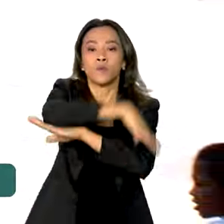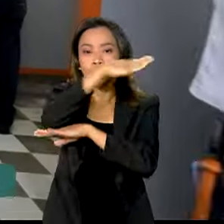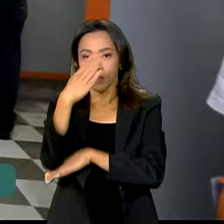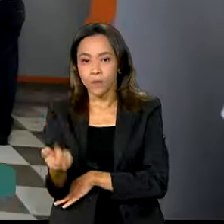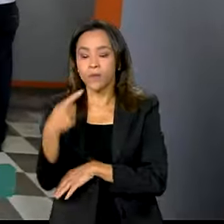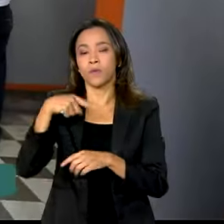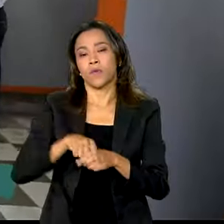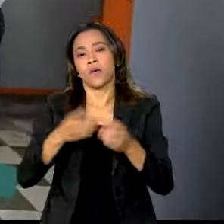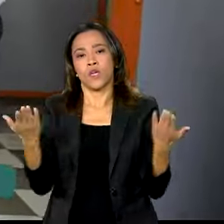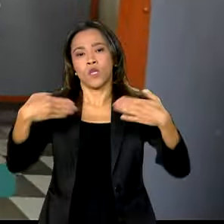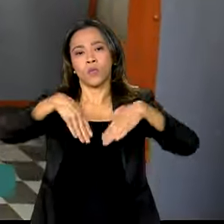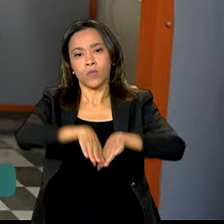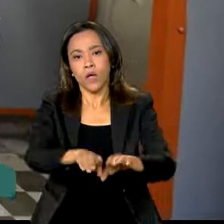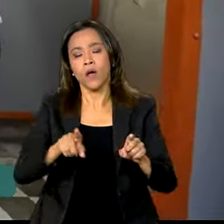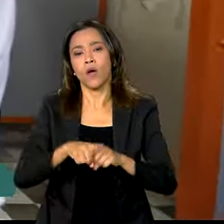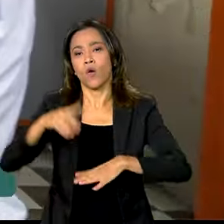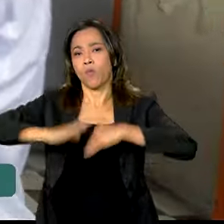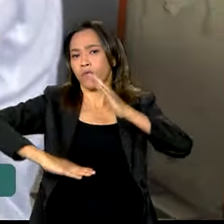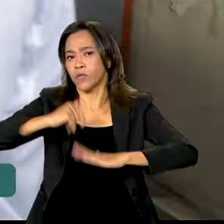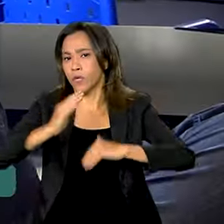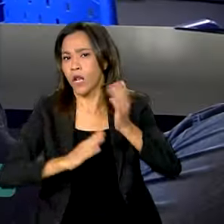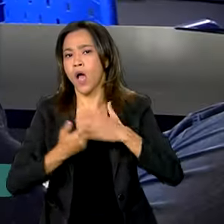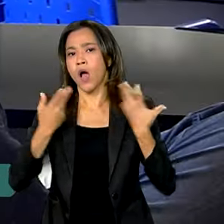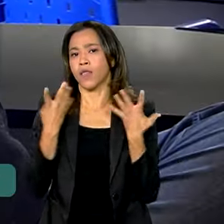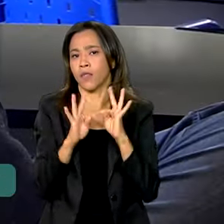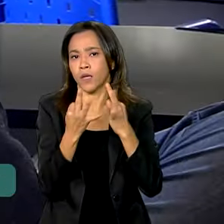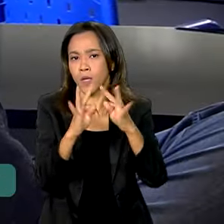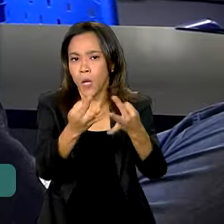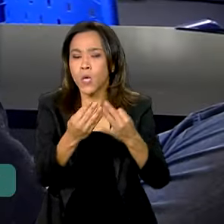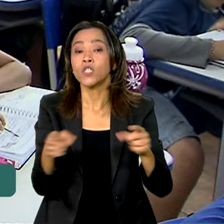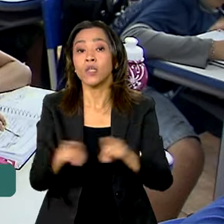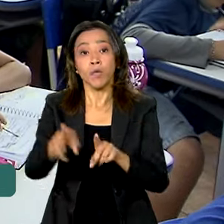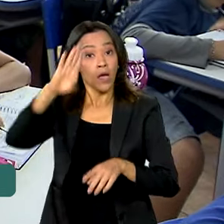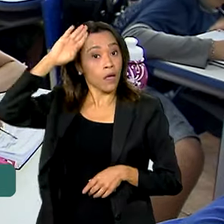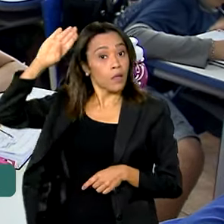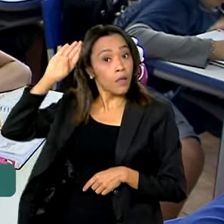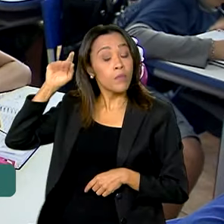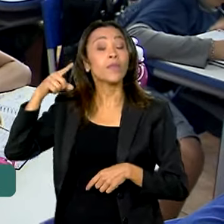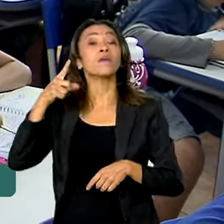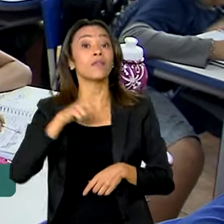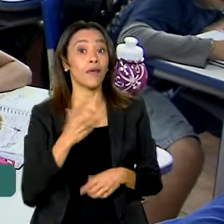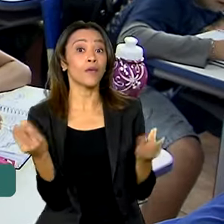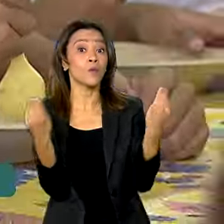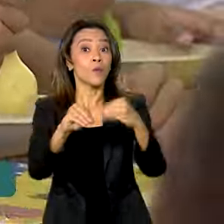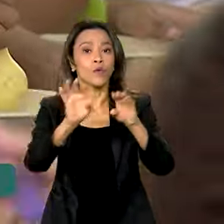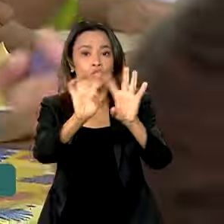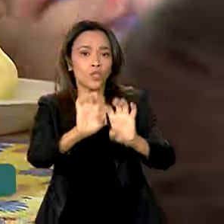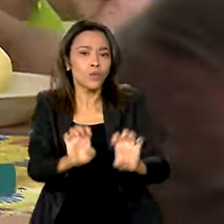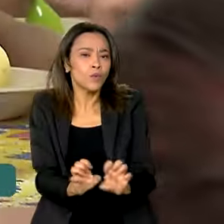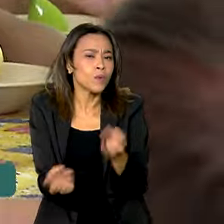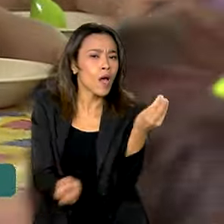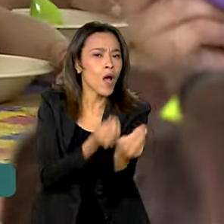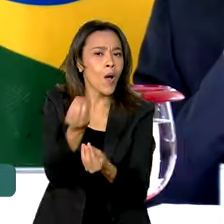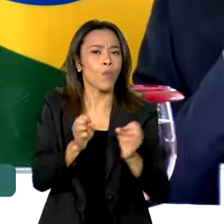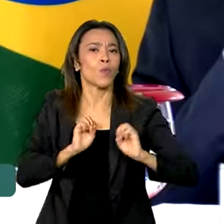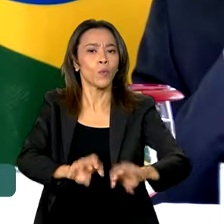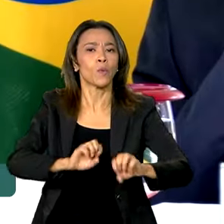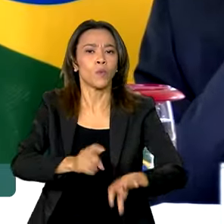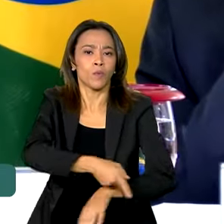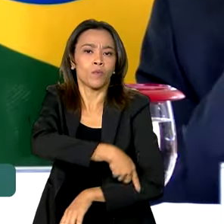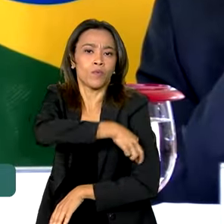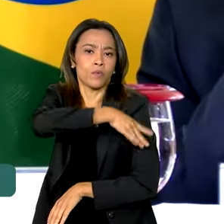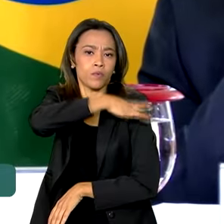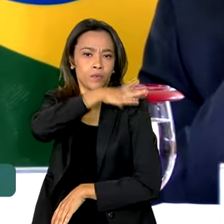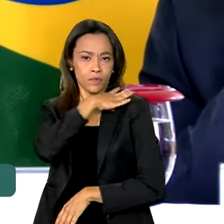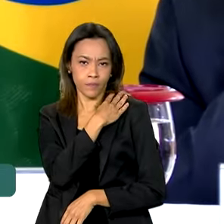inclusão, educação profissional e tecnológica, educação superior e estrutura e funcionamento da educação básica. O